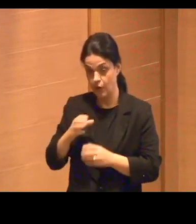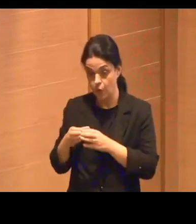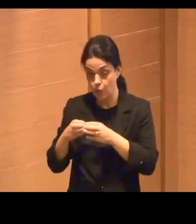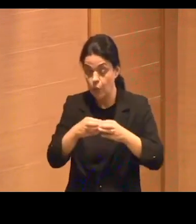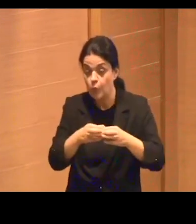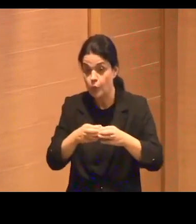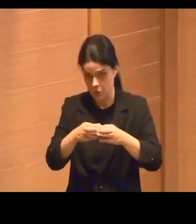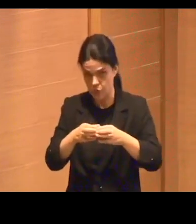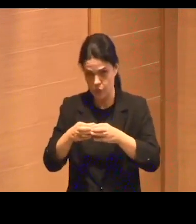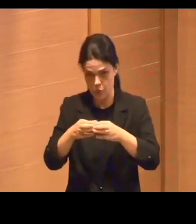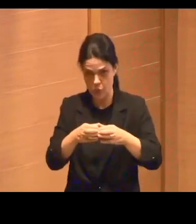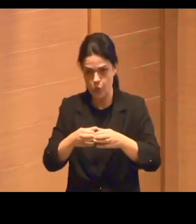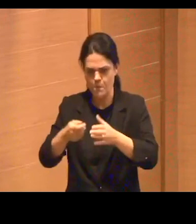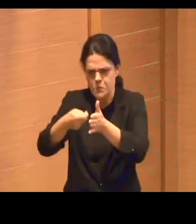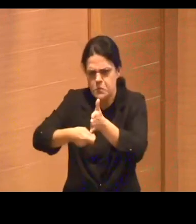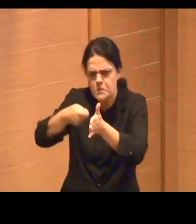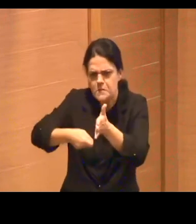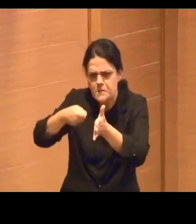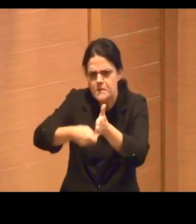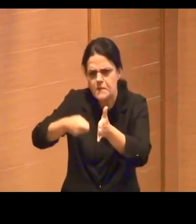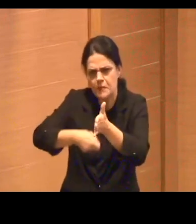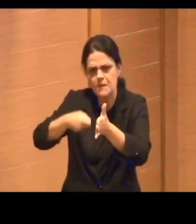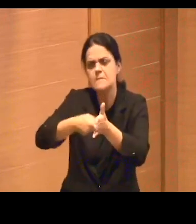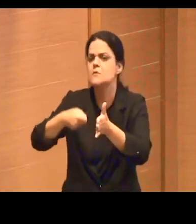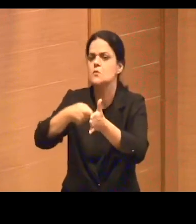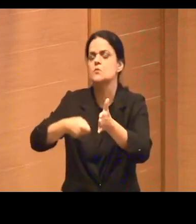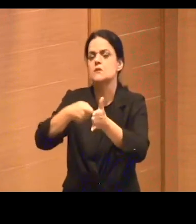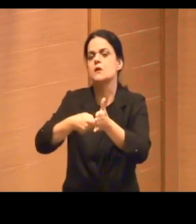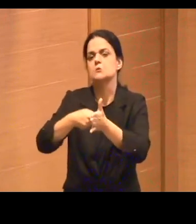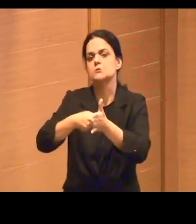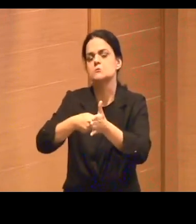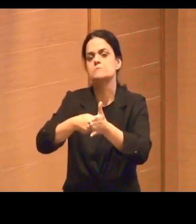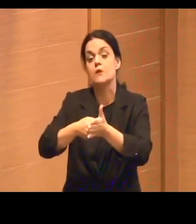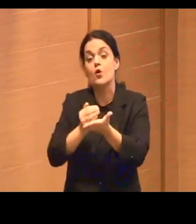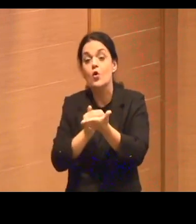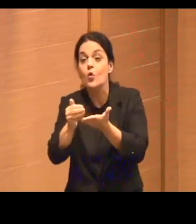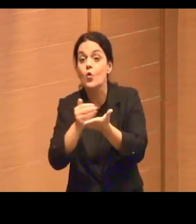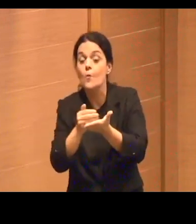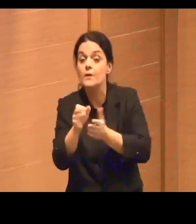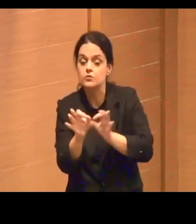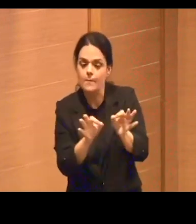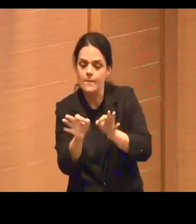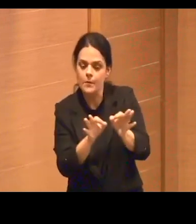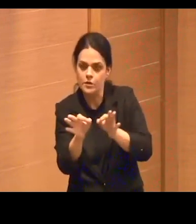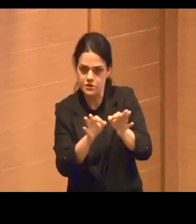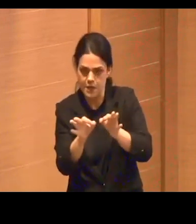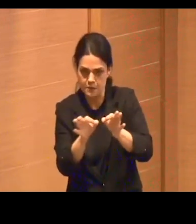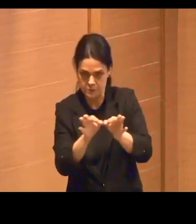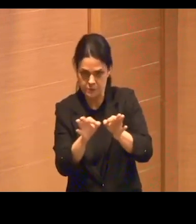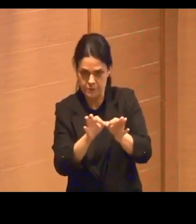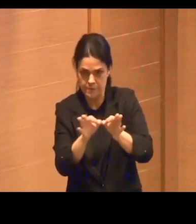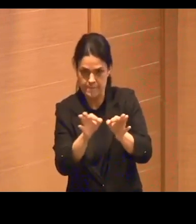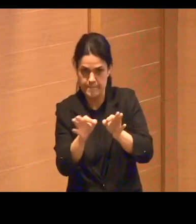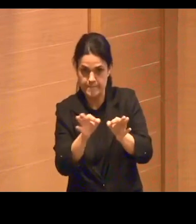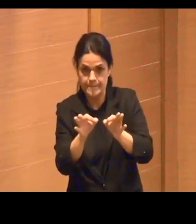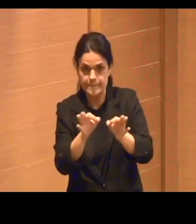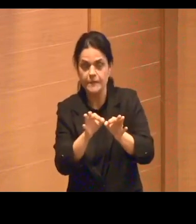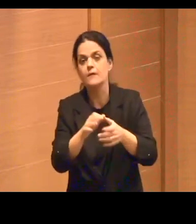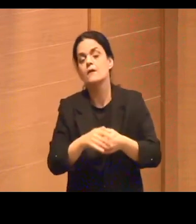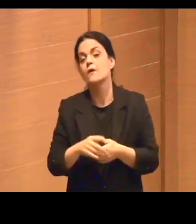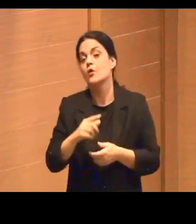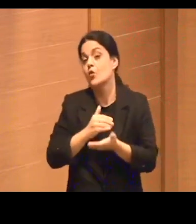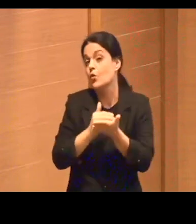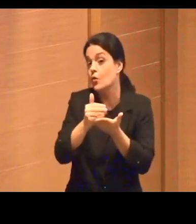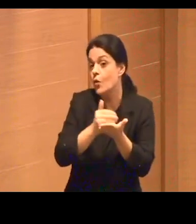que é Charanet em Catalão, começou a desenvolver um projeto com o Nextcloud, que nós trabalhamos numa recente pesquisa,